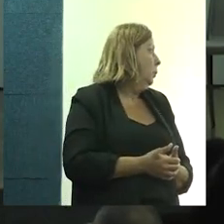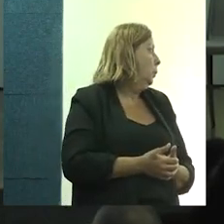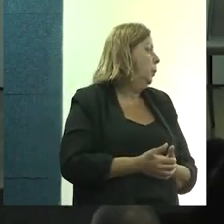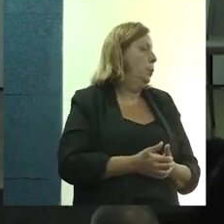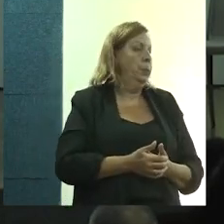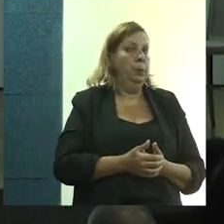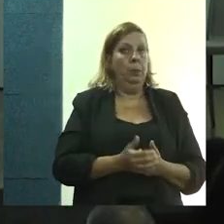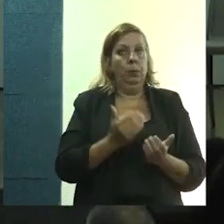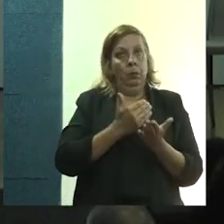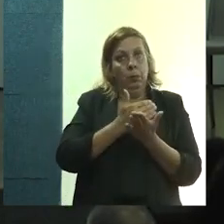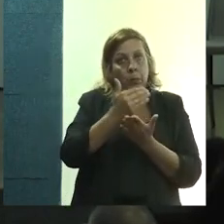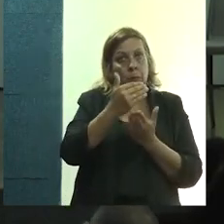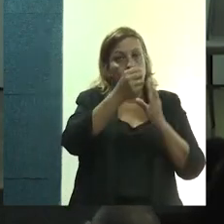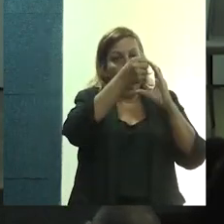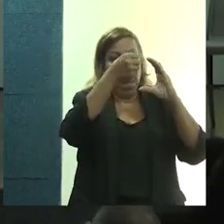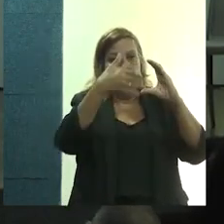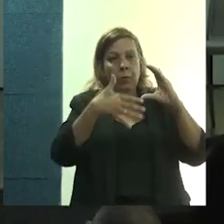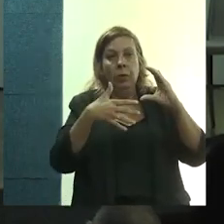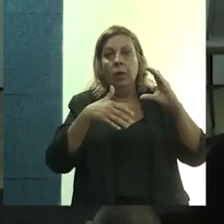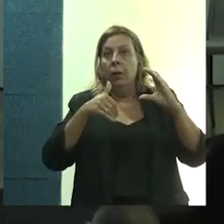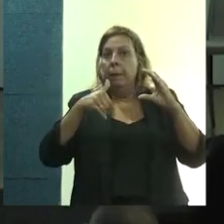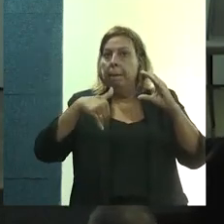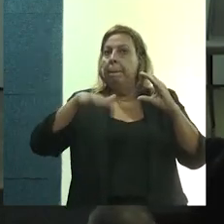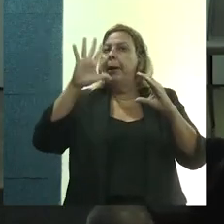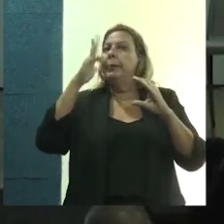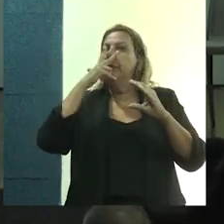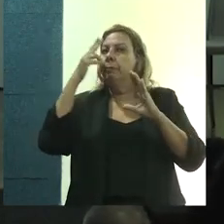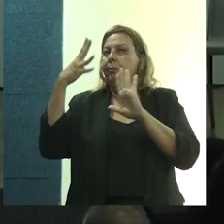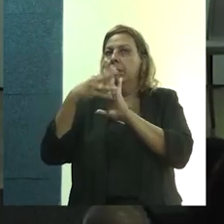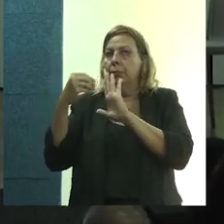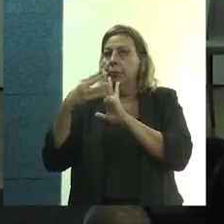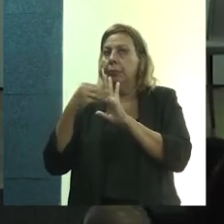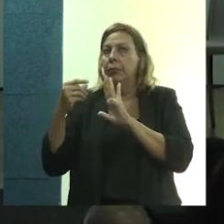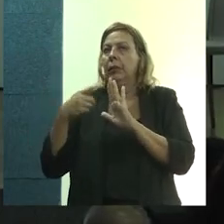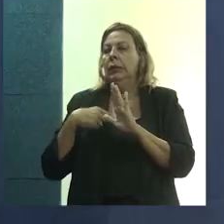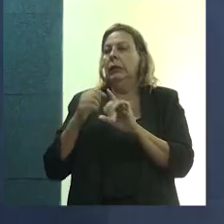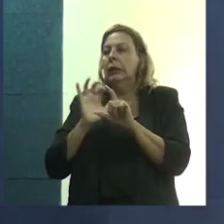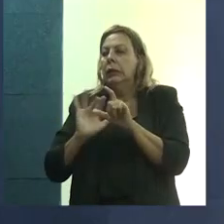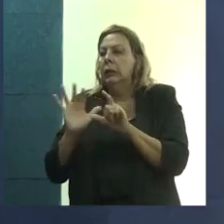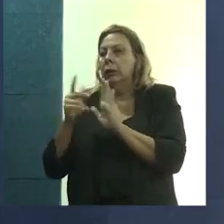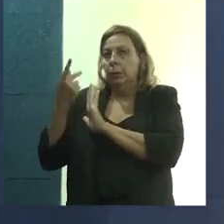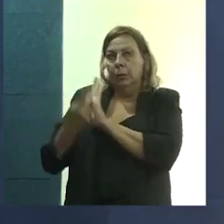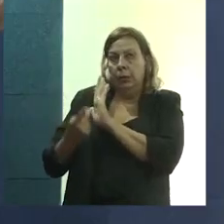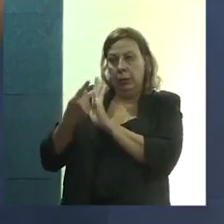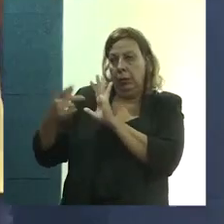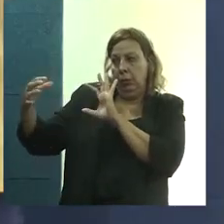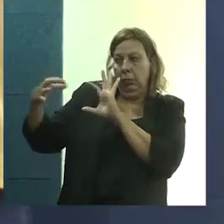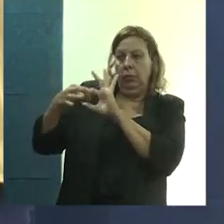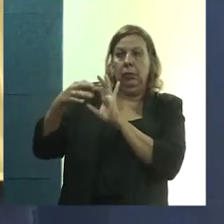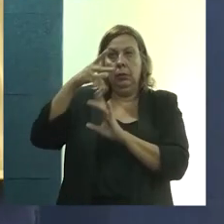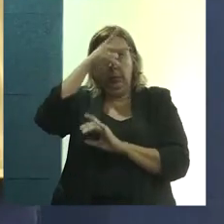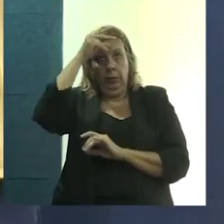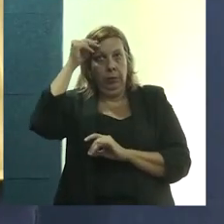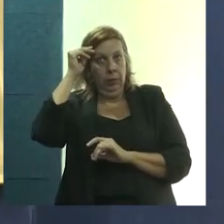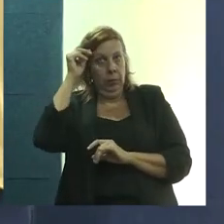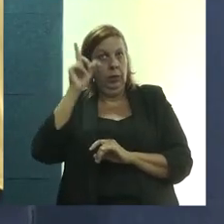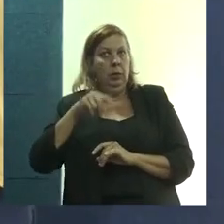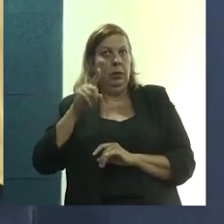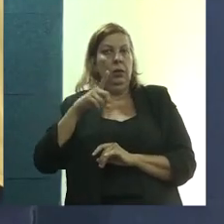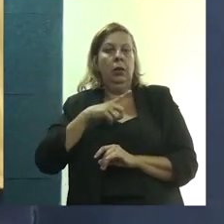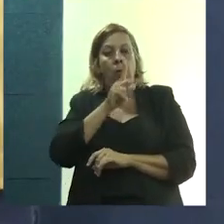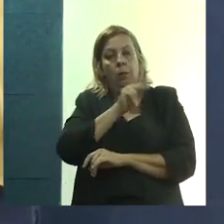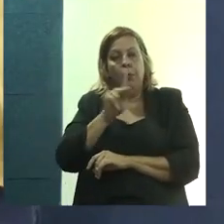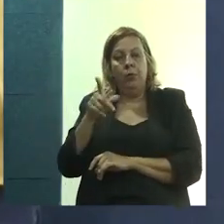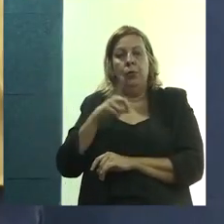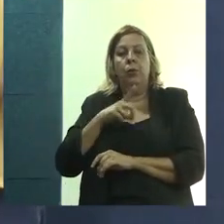Então, no início, como eu falei, ele se caracteriza como um laboratório de projetos, que era, então,